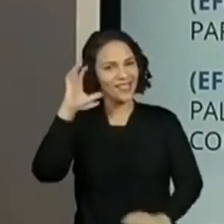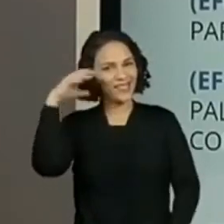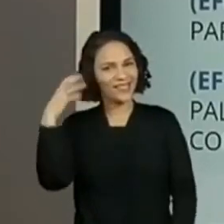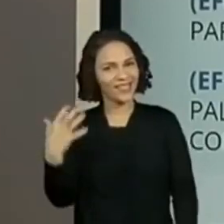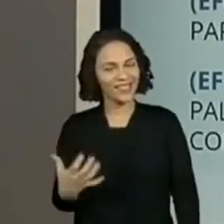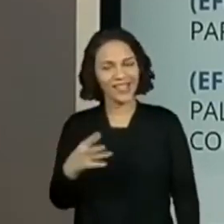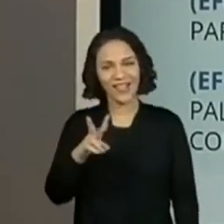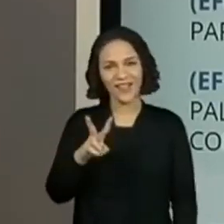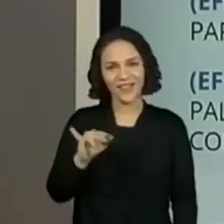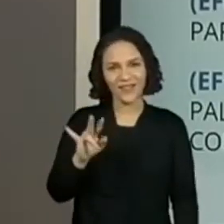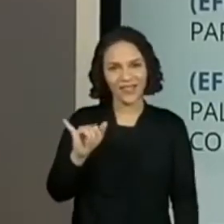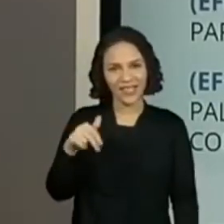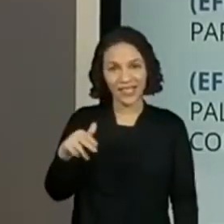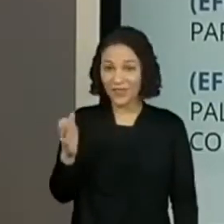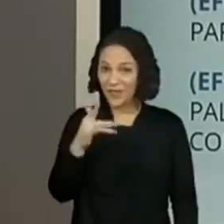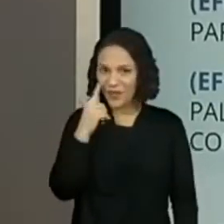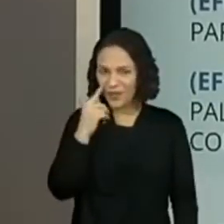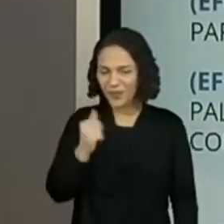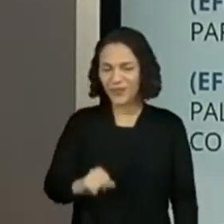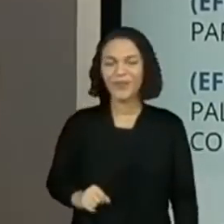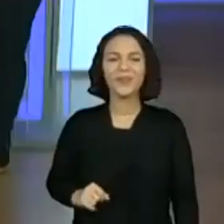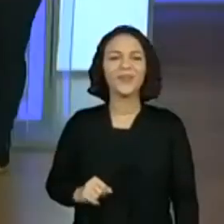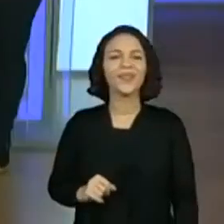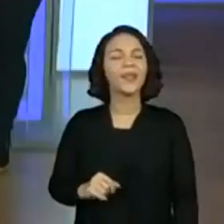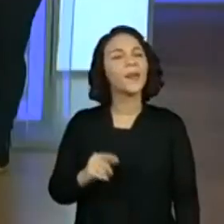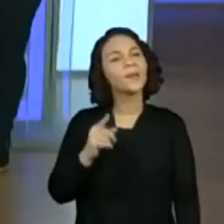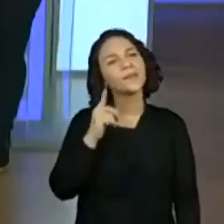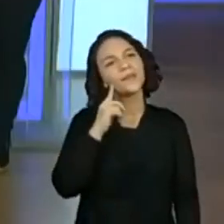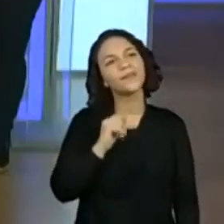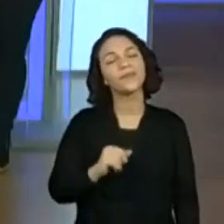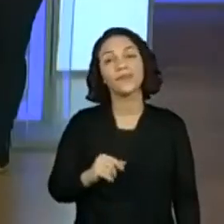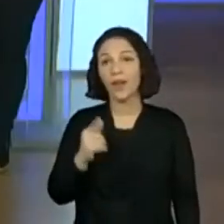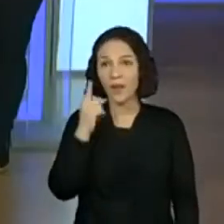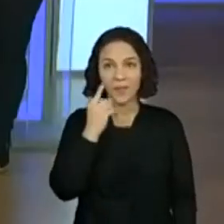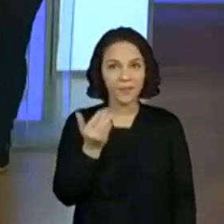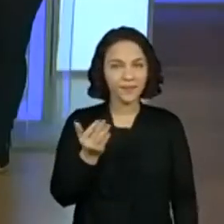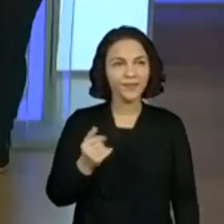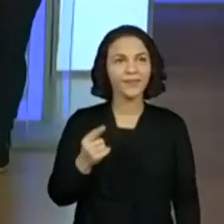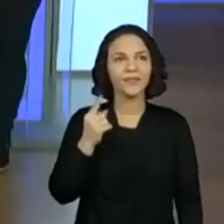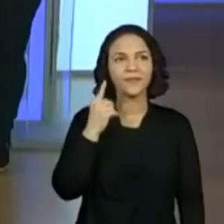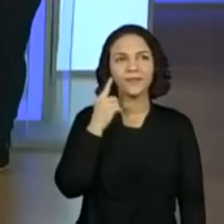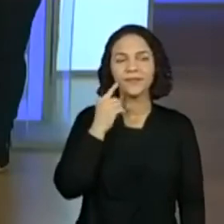Viviane. Vamos com a gente? Então, vamos lá. Olhem aqui.